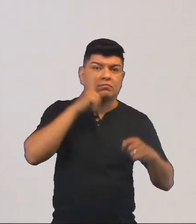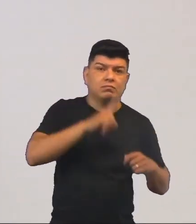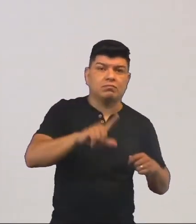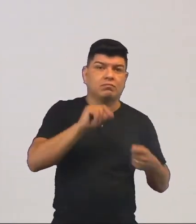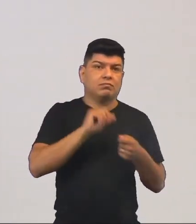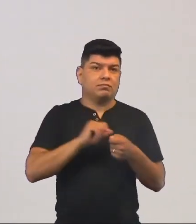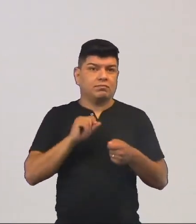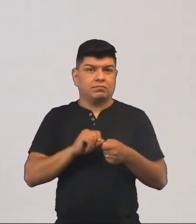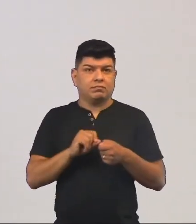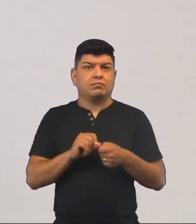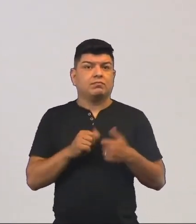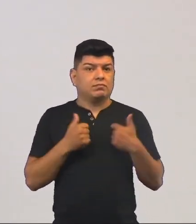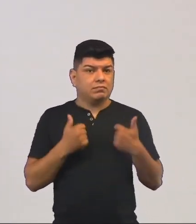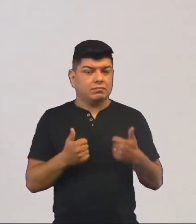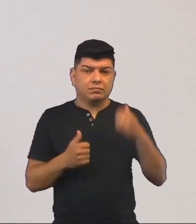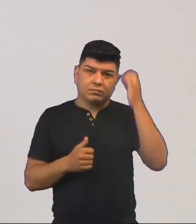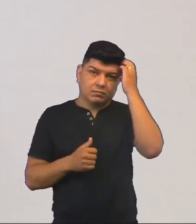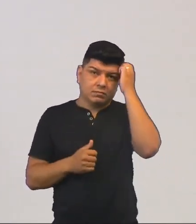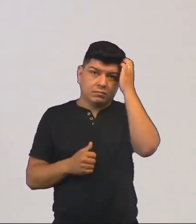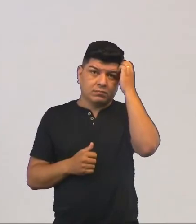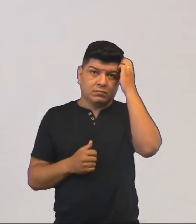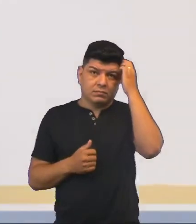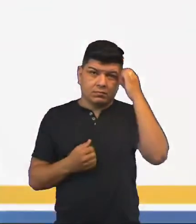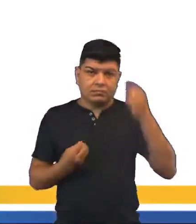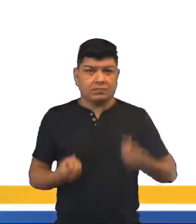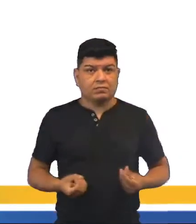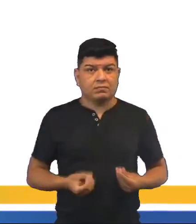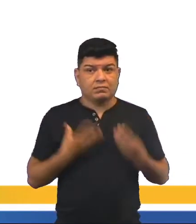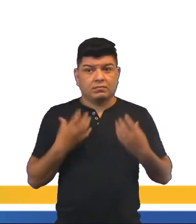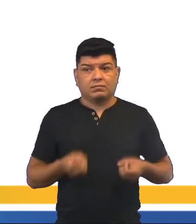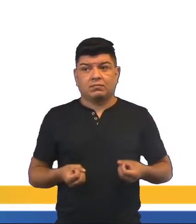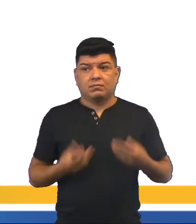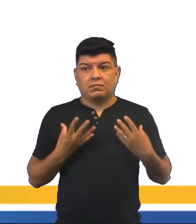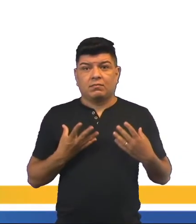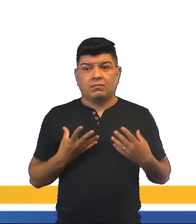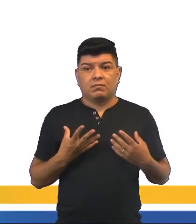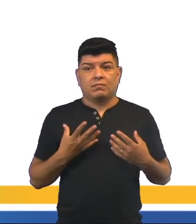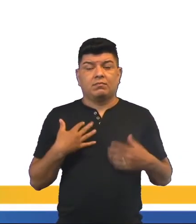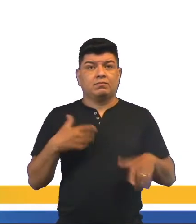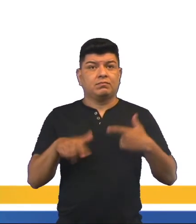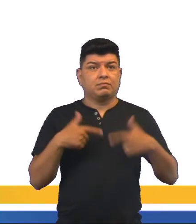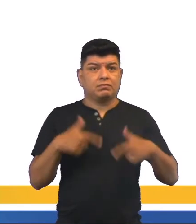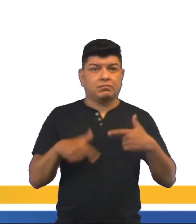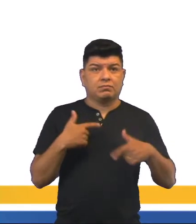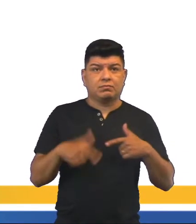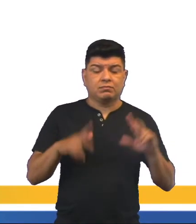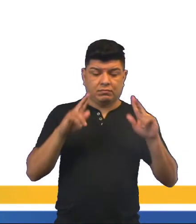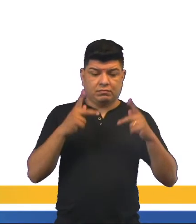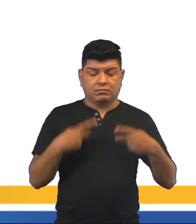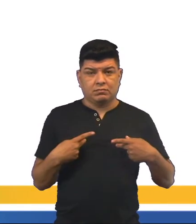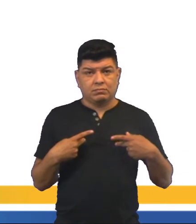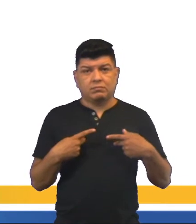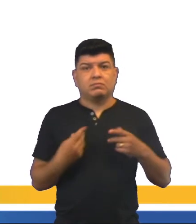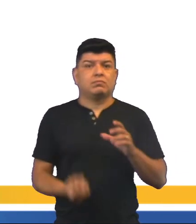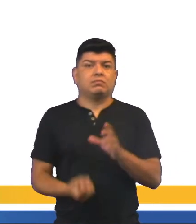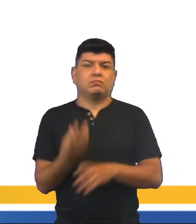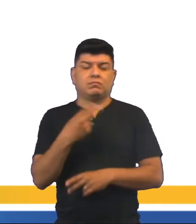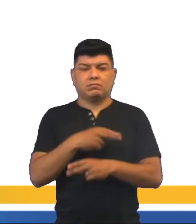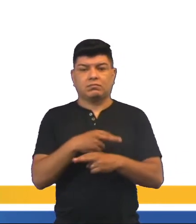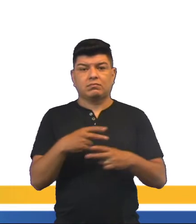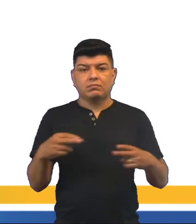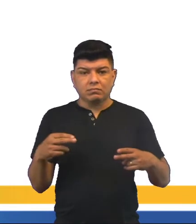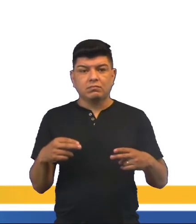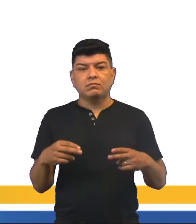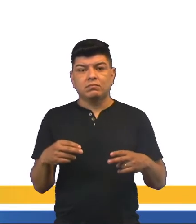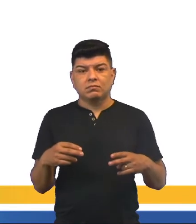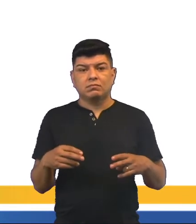realizar, tranquilo? Que se manifesta das atividades humanas e gera produtos na